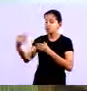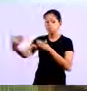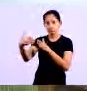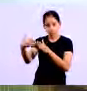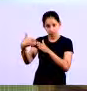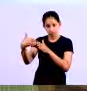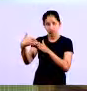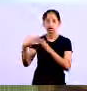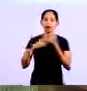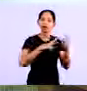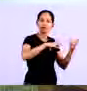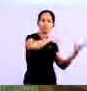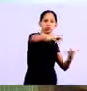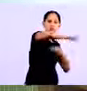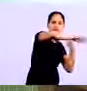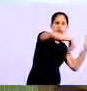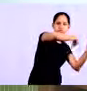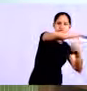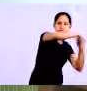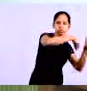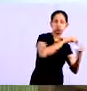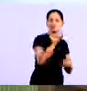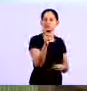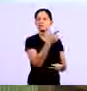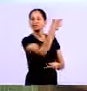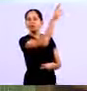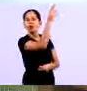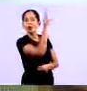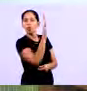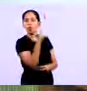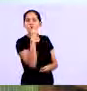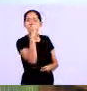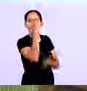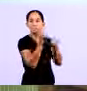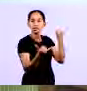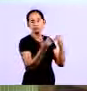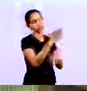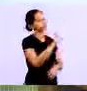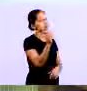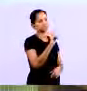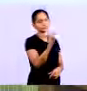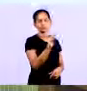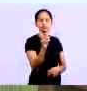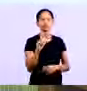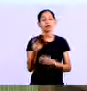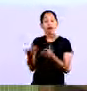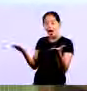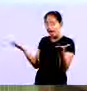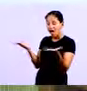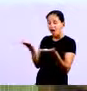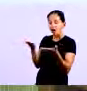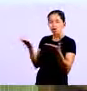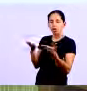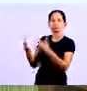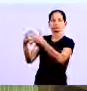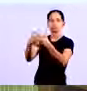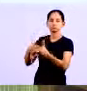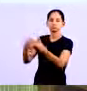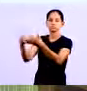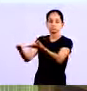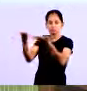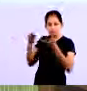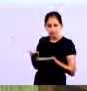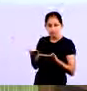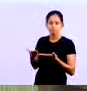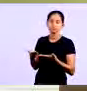misturar Você tenha Perca o quantitativo E depois tenha dificuldades Para fazer o lançamento Se for lançar depois Tem que ficar separado E